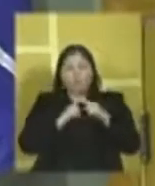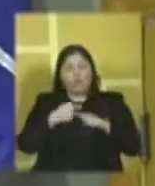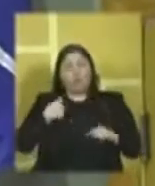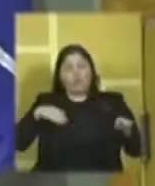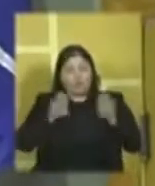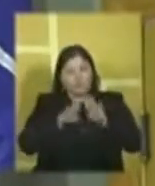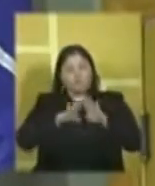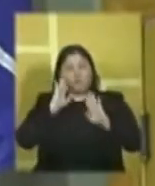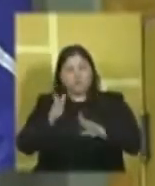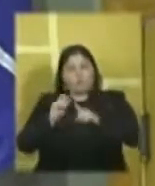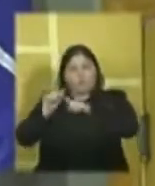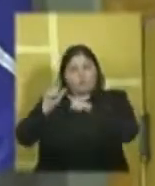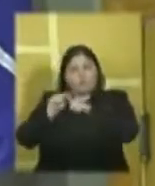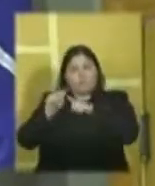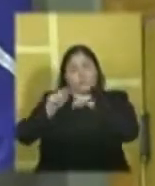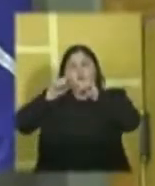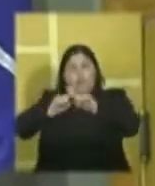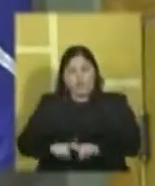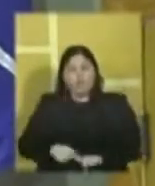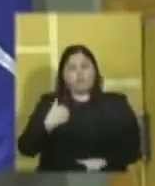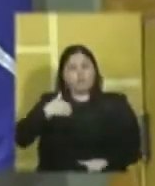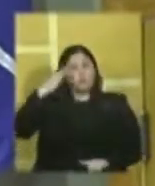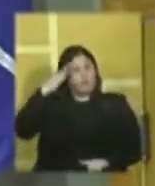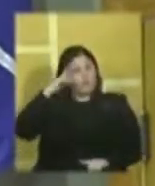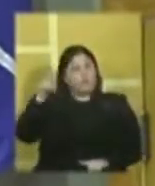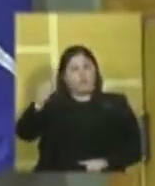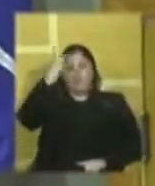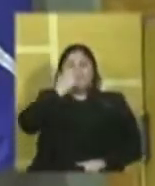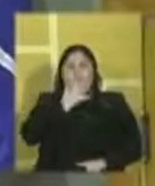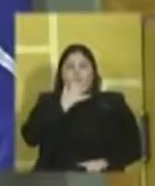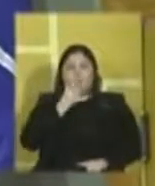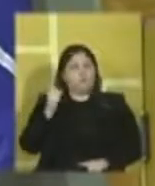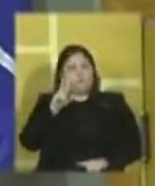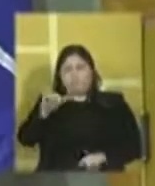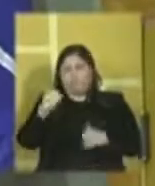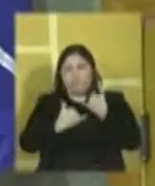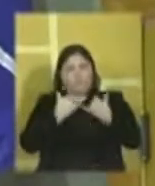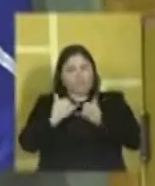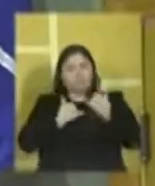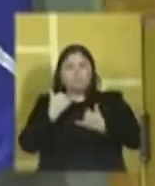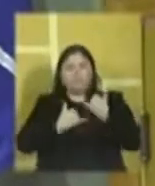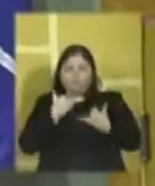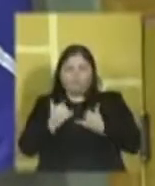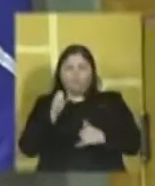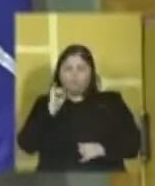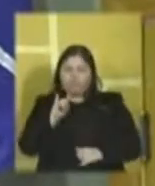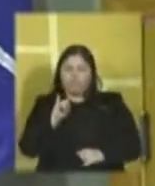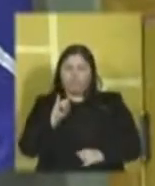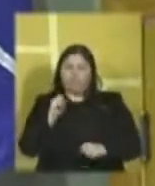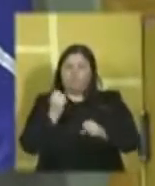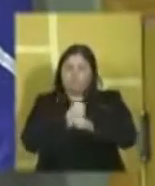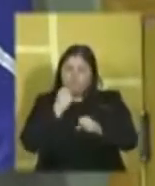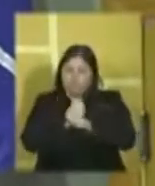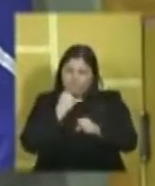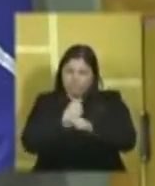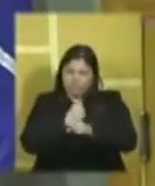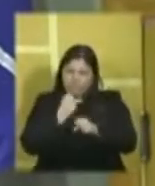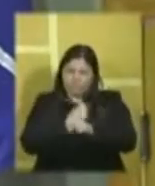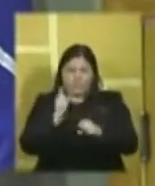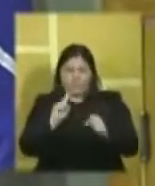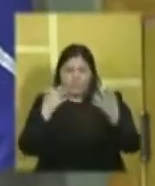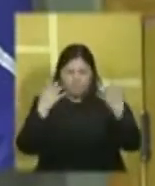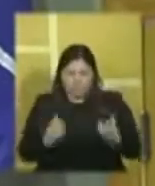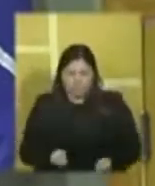também da Caixa de Conselho Federal e sei quanto essa Caixa é séria e ela não vai brincar em serviço. Se a construtora não